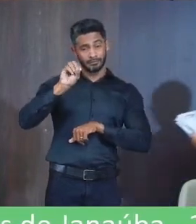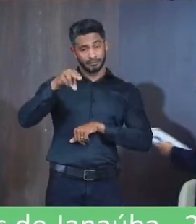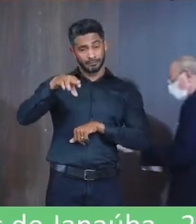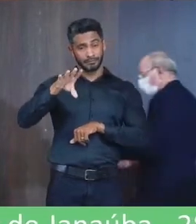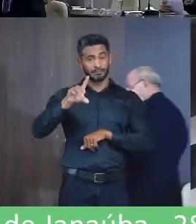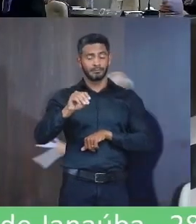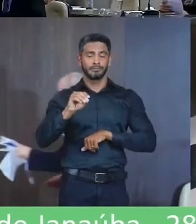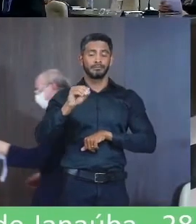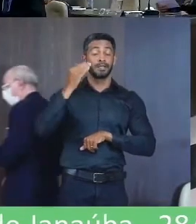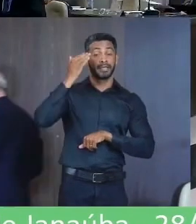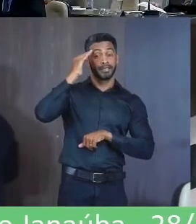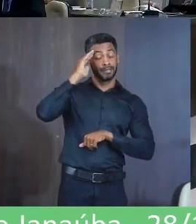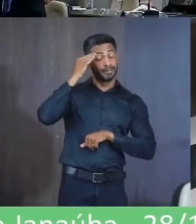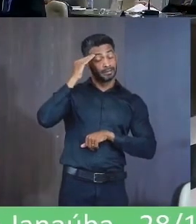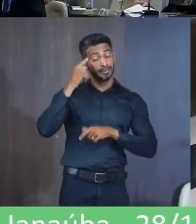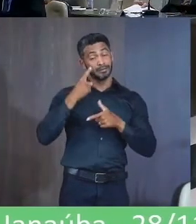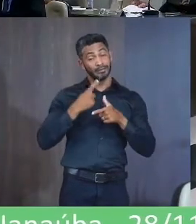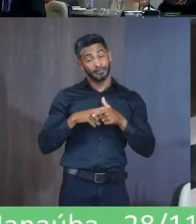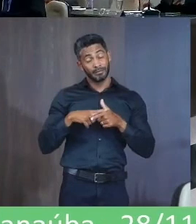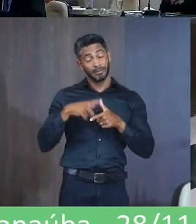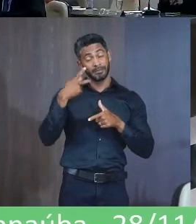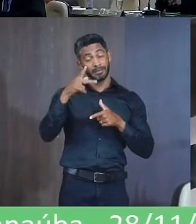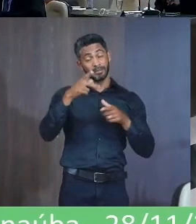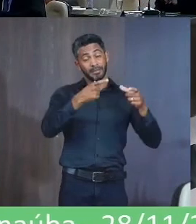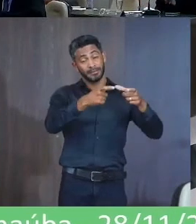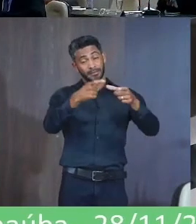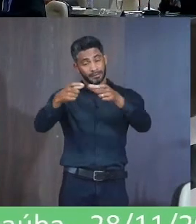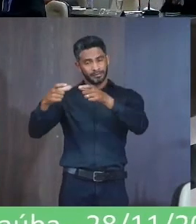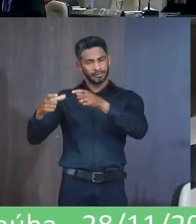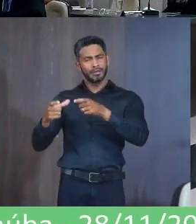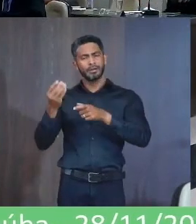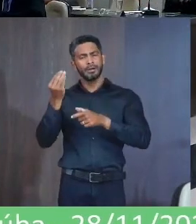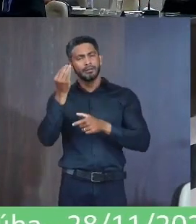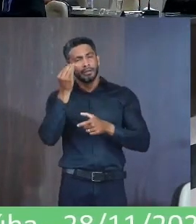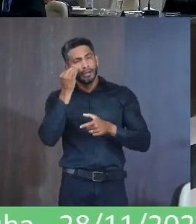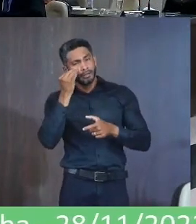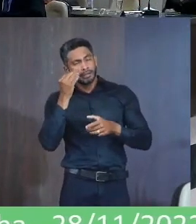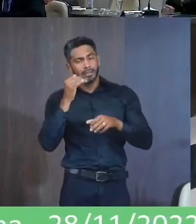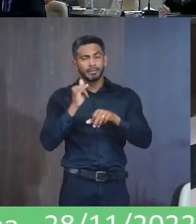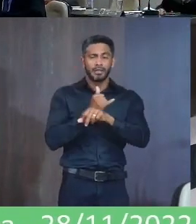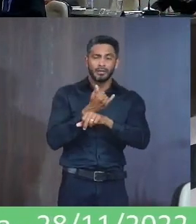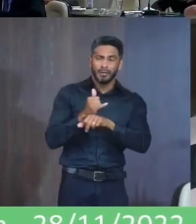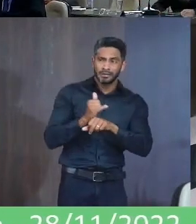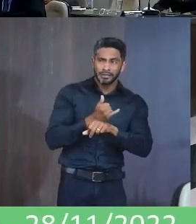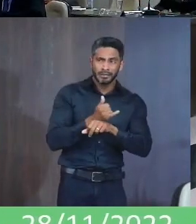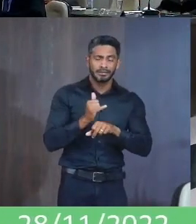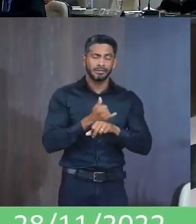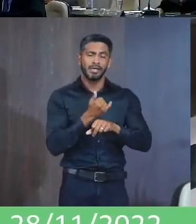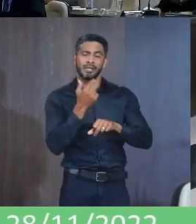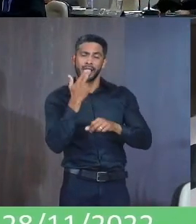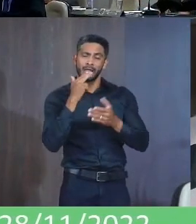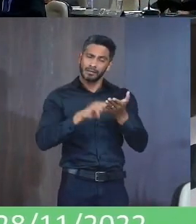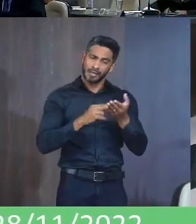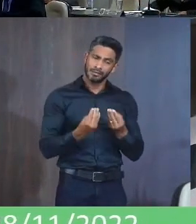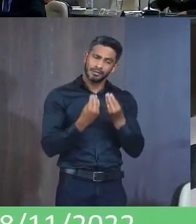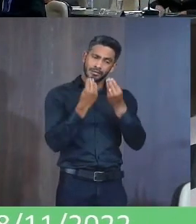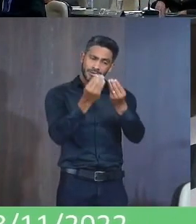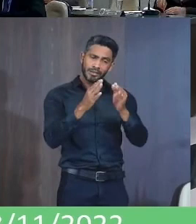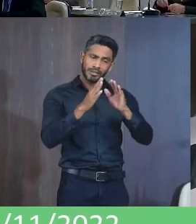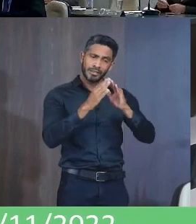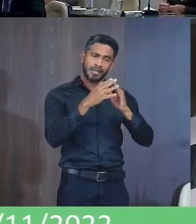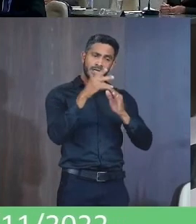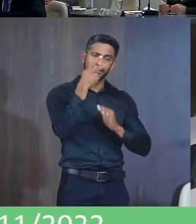Dessa população Desses bairros E tente Vamos tentar Ver uma forma alternativa Mas que essas correspondências Possam chegar